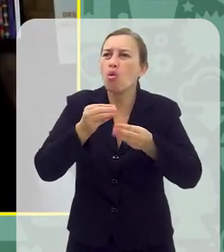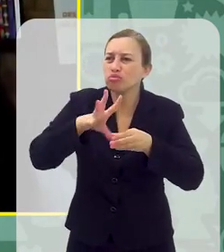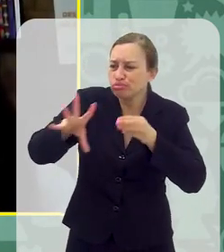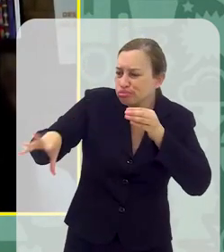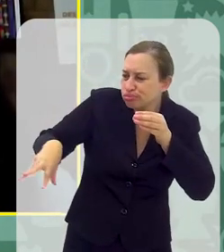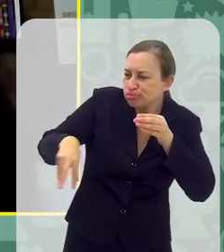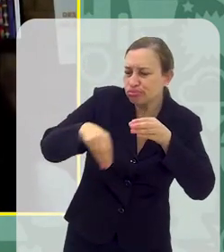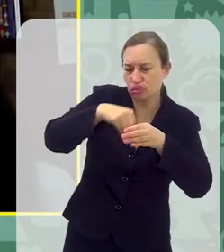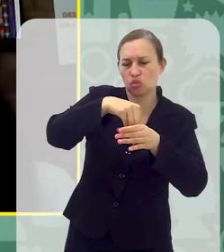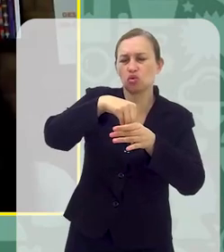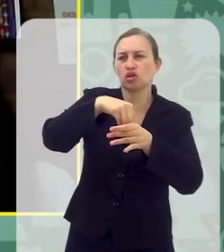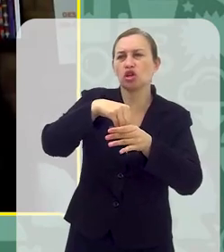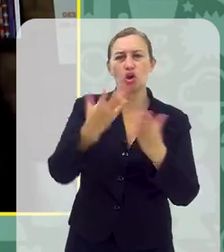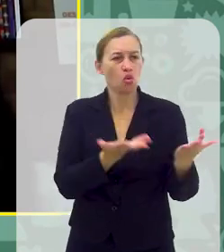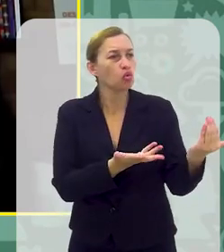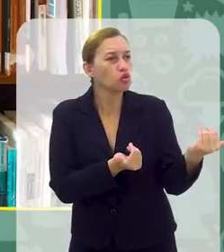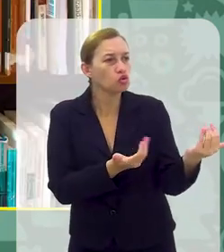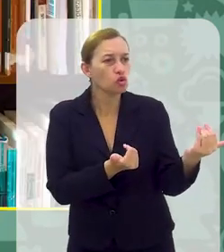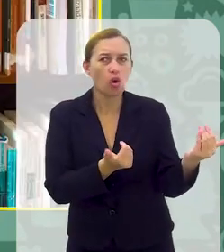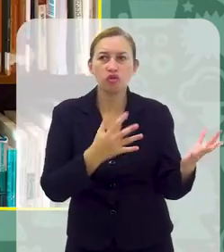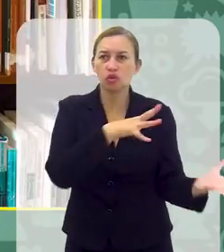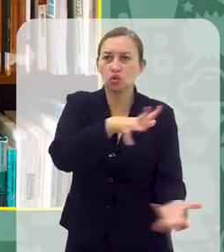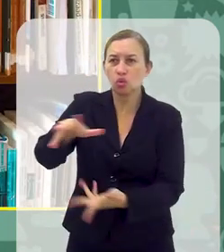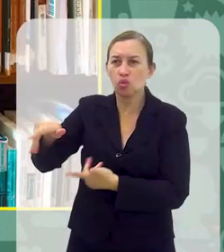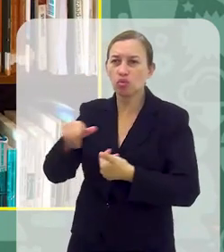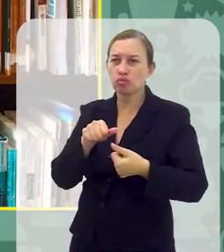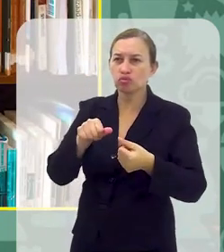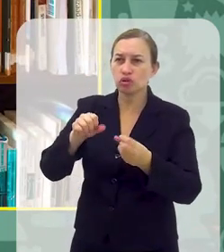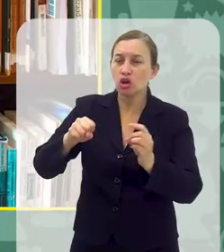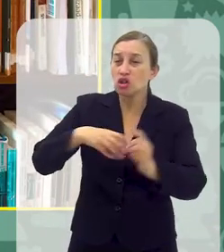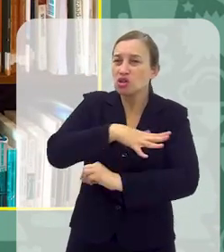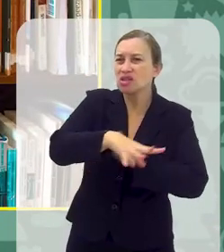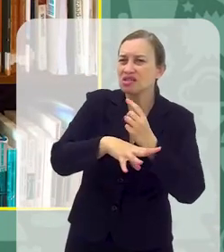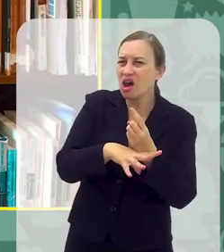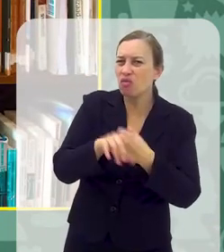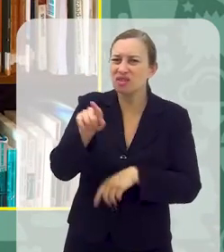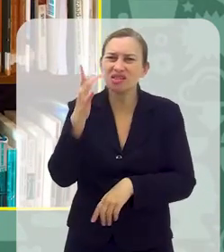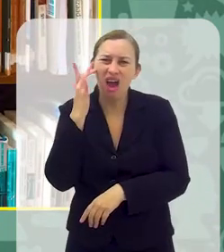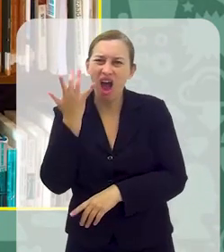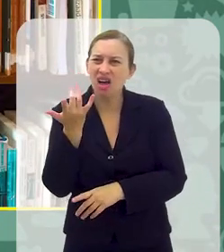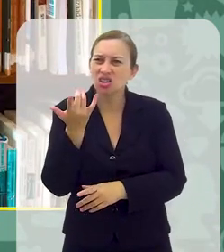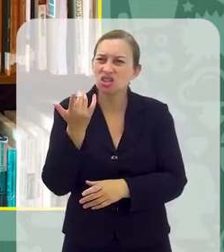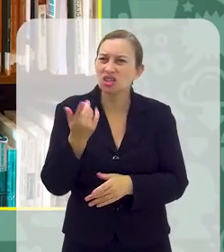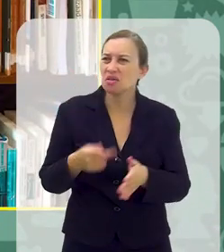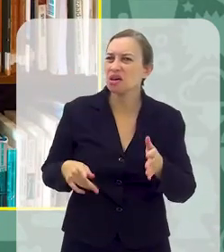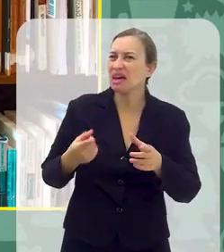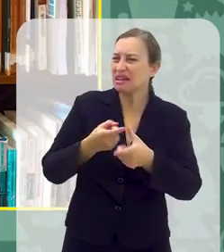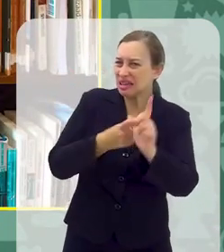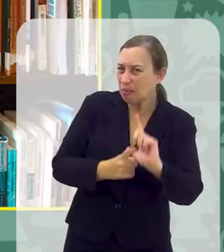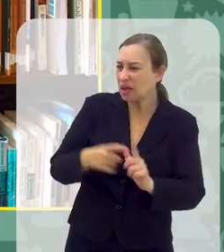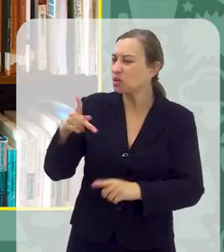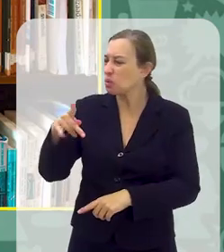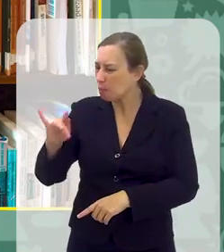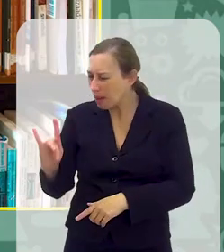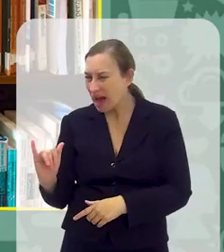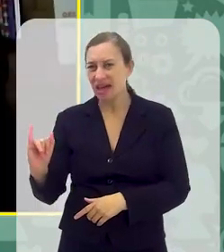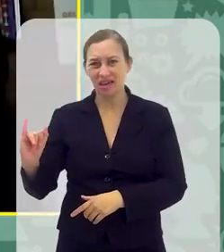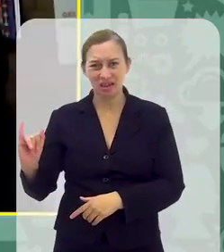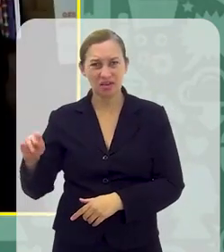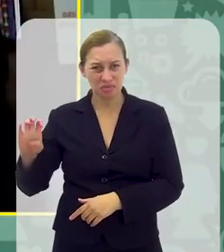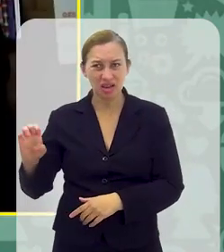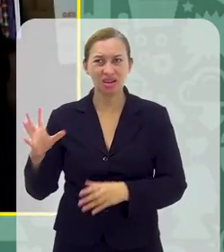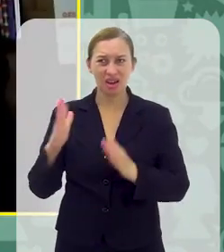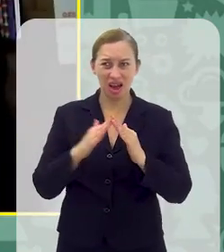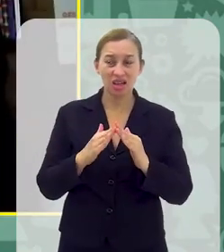introduzir esses jovens, né? No mundo social, assim, né? Você acha que isso parte dos pais de